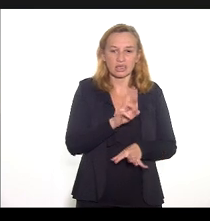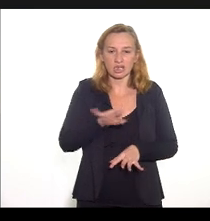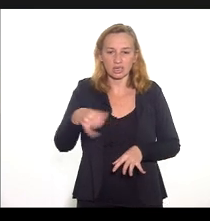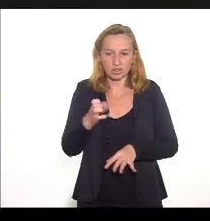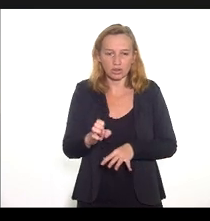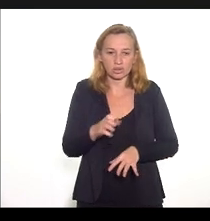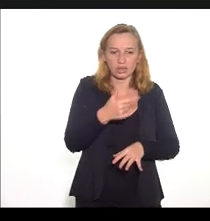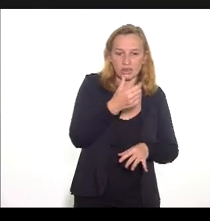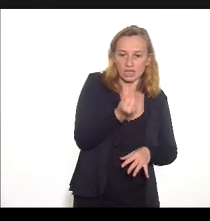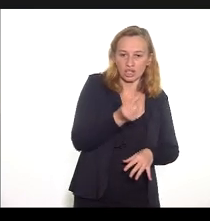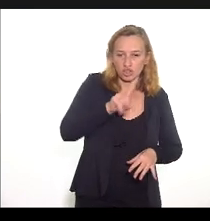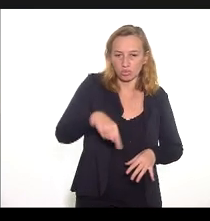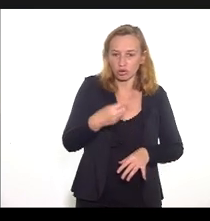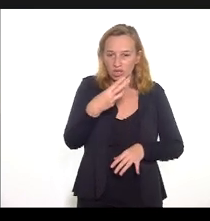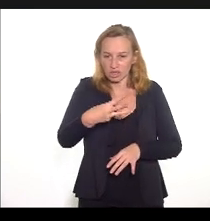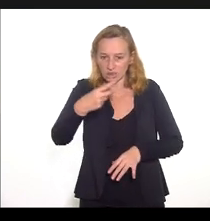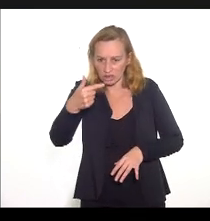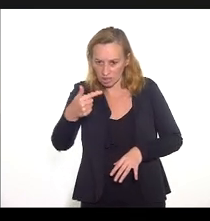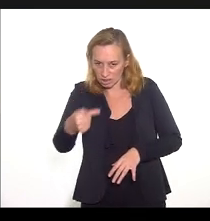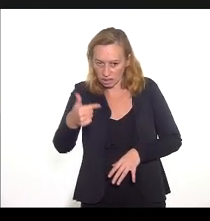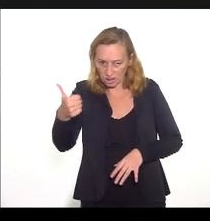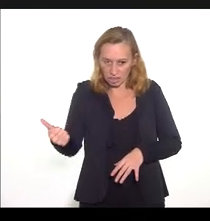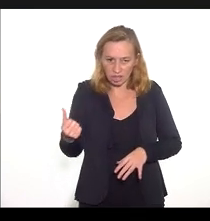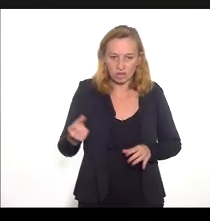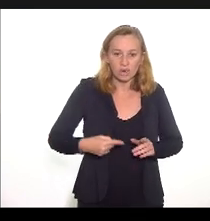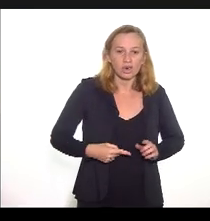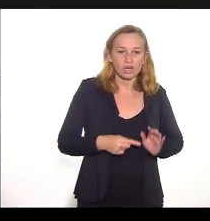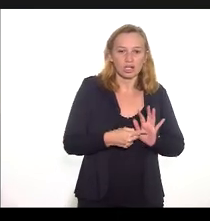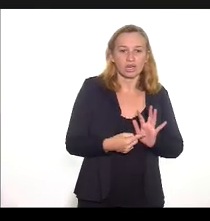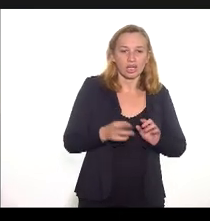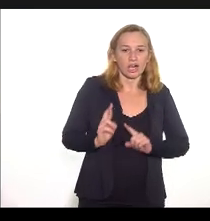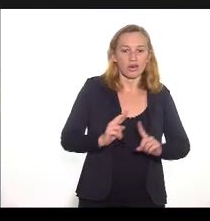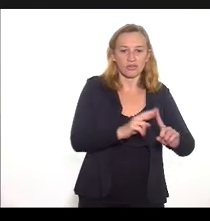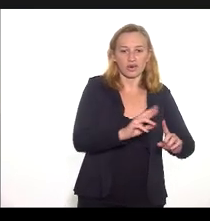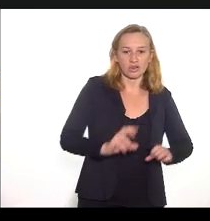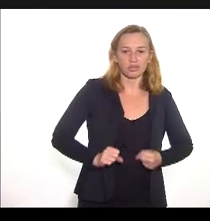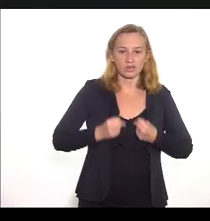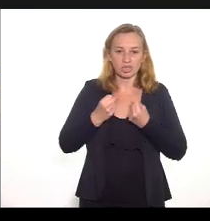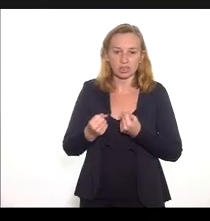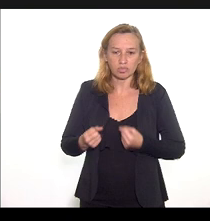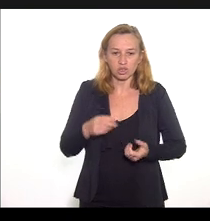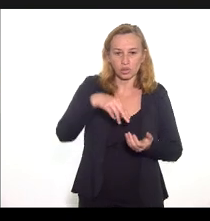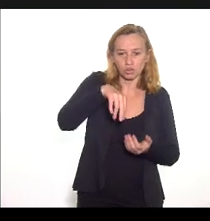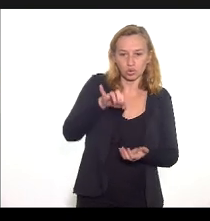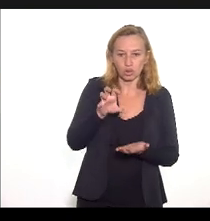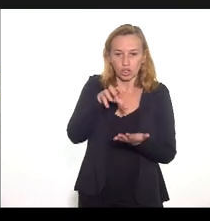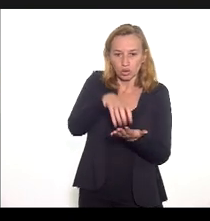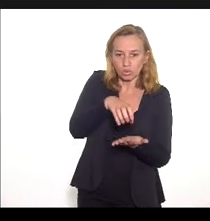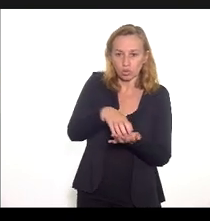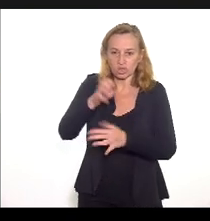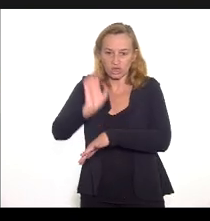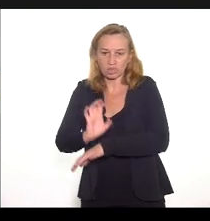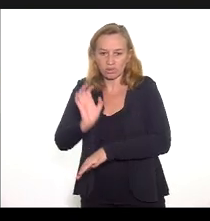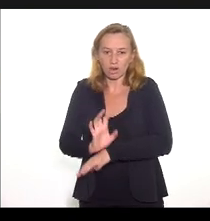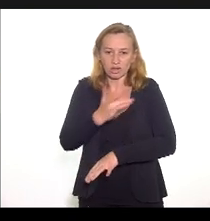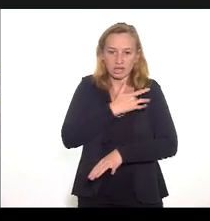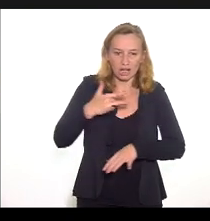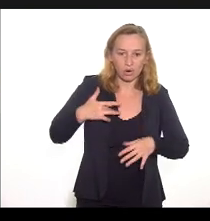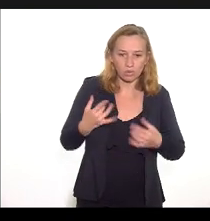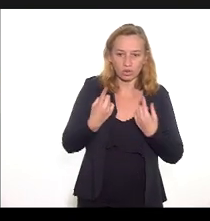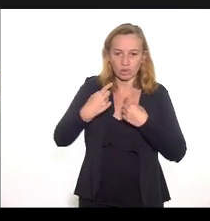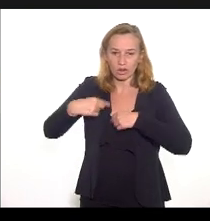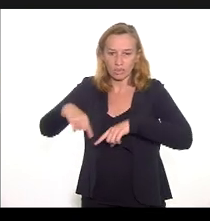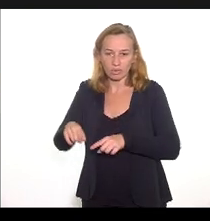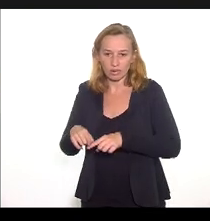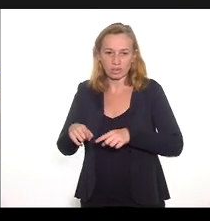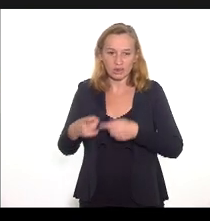número 6.356. No que se refere ao fortalecimento do Núcleo Estadual de Saúde para a Prevenção da Violência, Promoção da